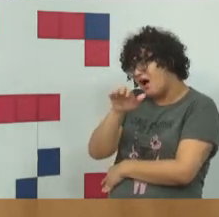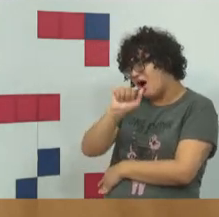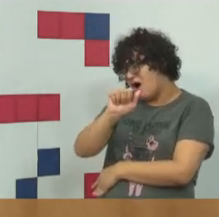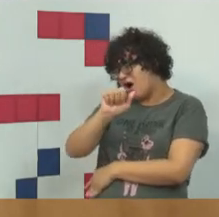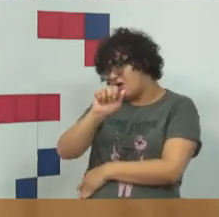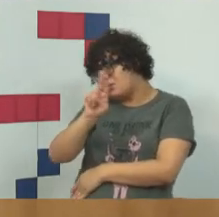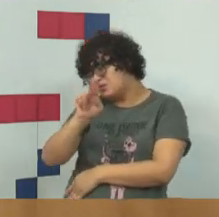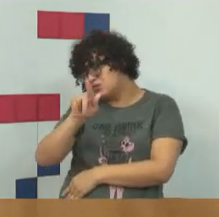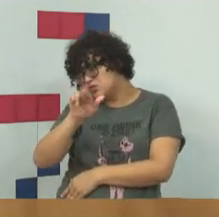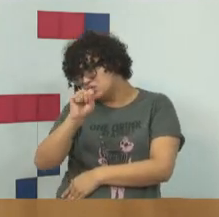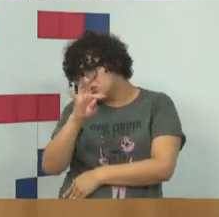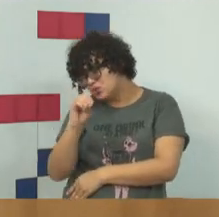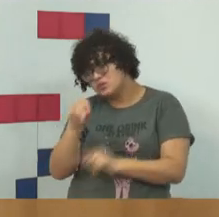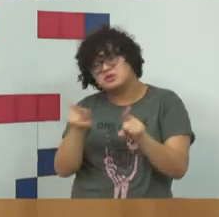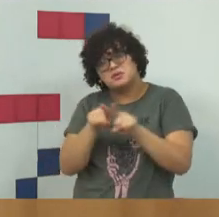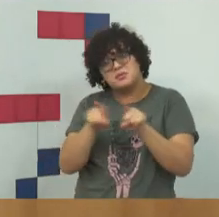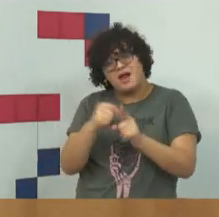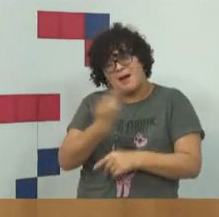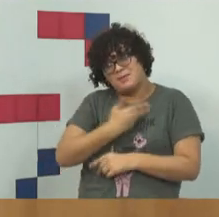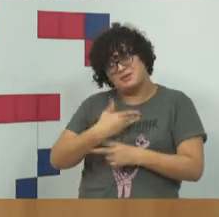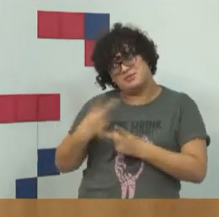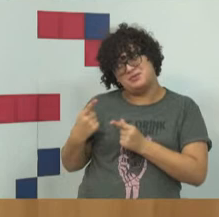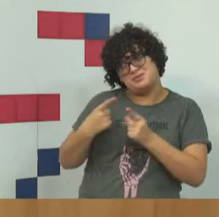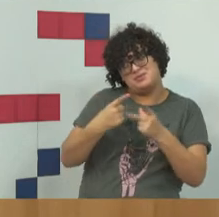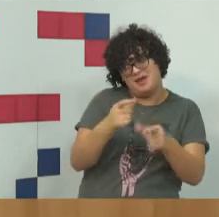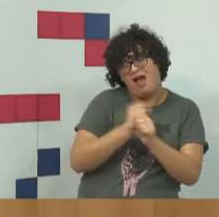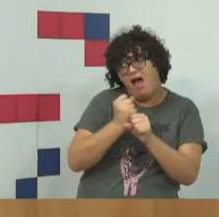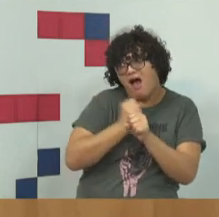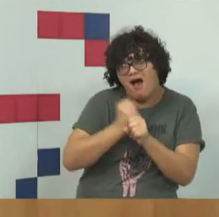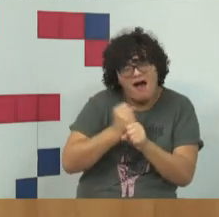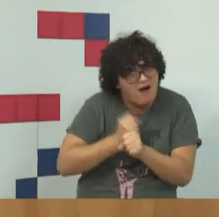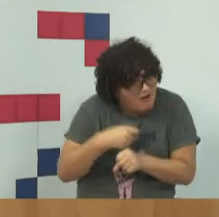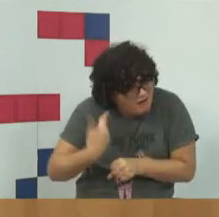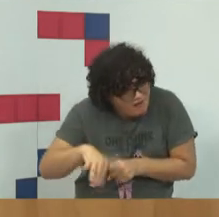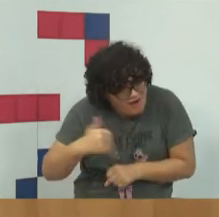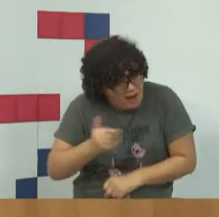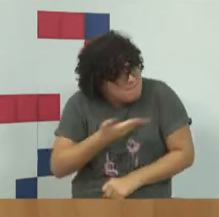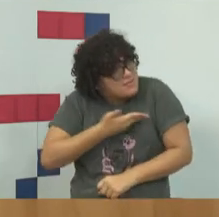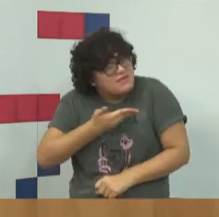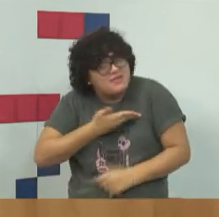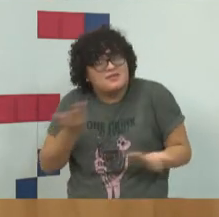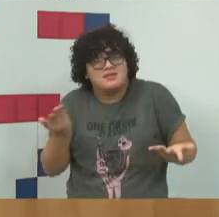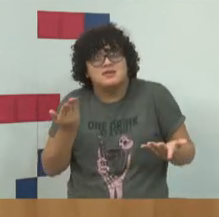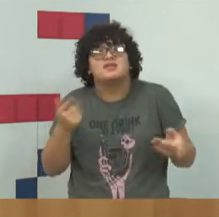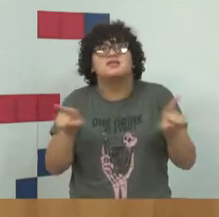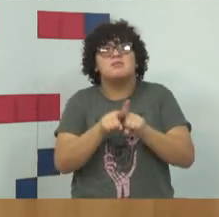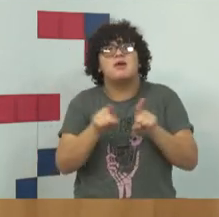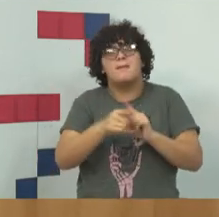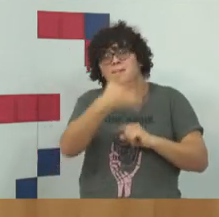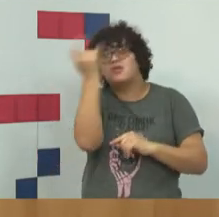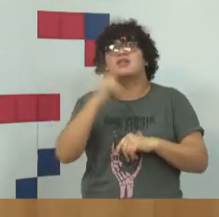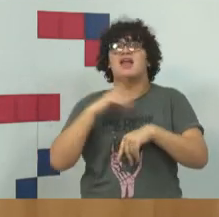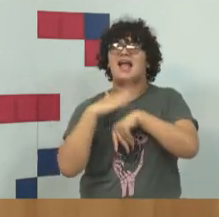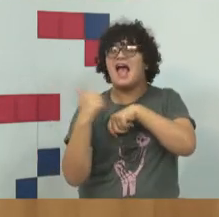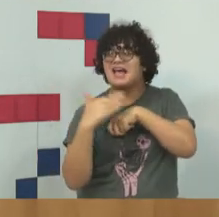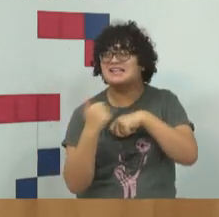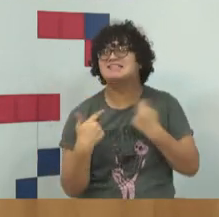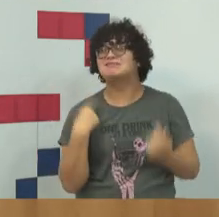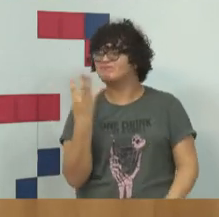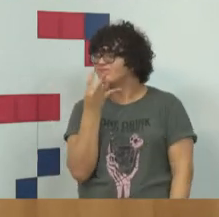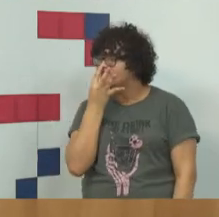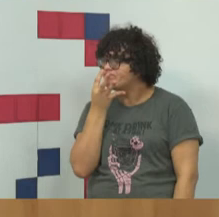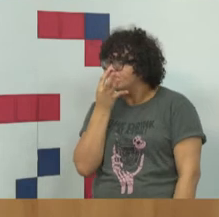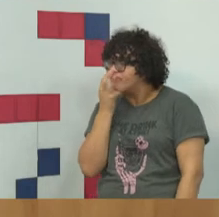meu amigo de longa data, já vou contar para vocês quanto de data, uma pessoa que tem todo o meu carinho, minha admiração, desde